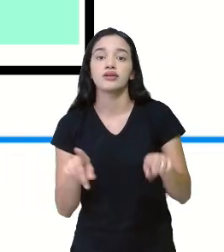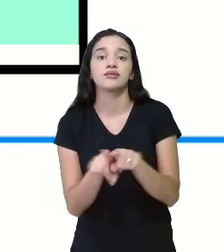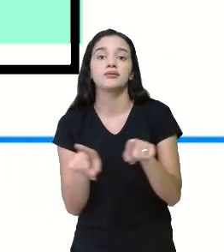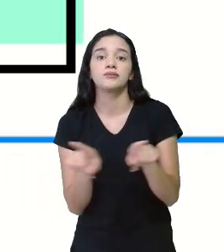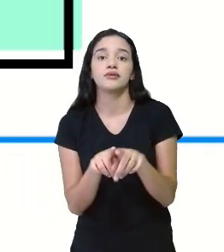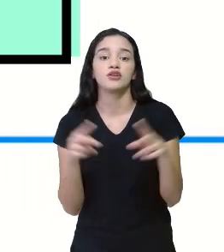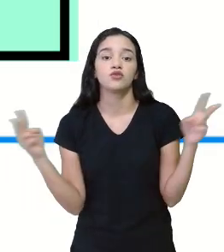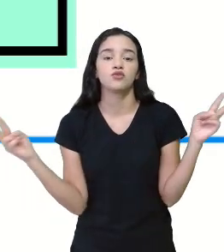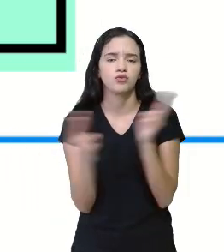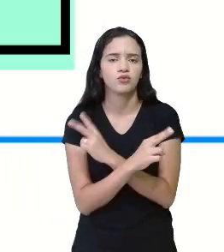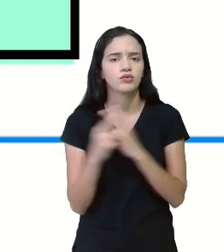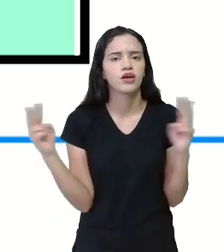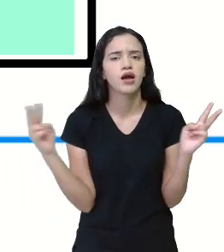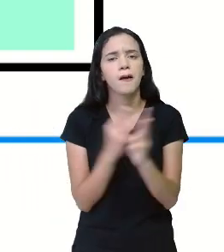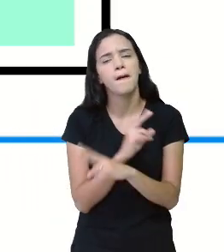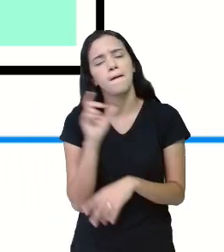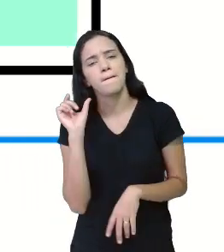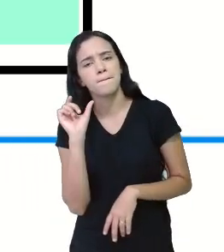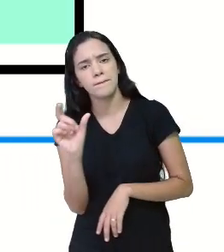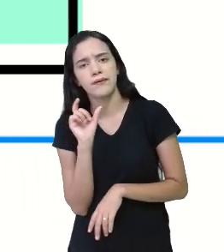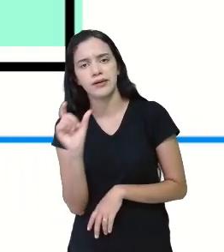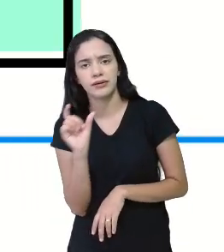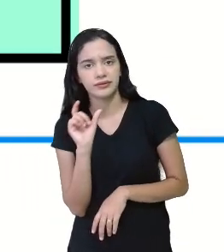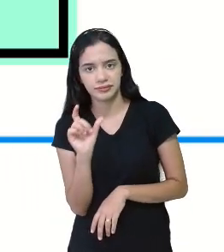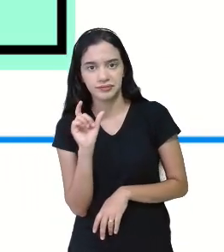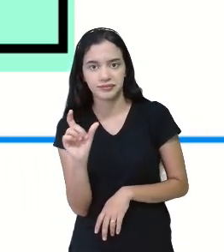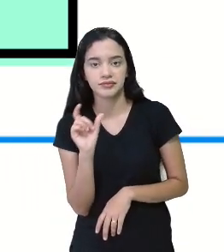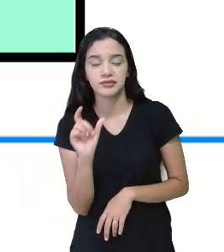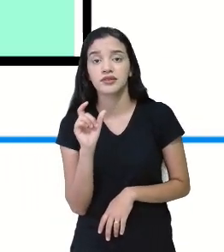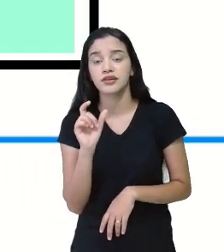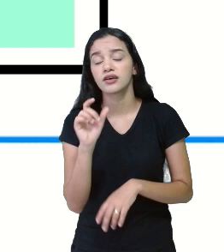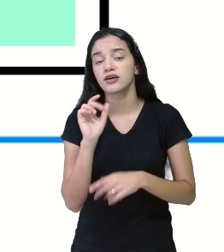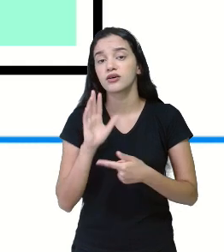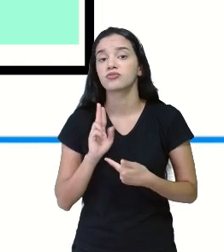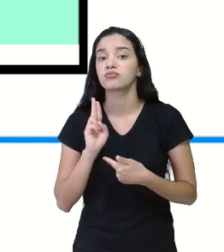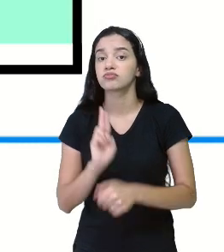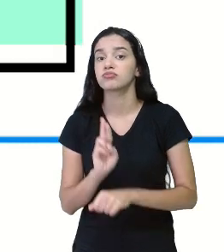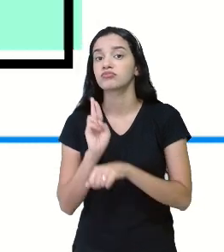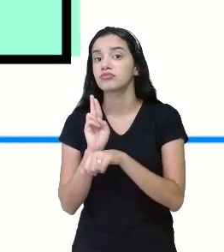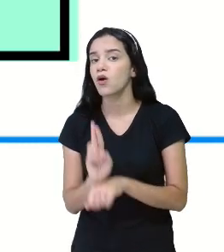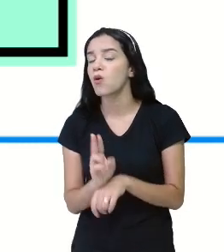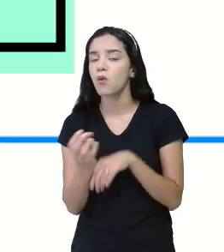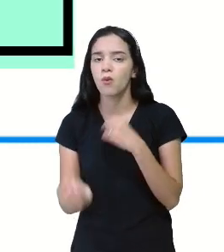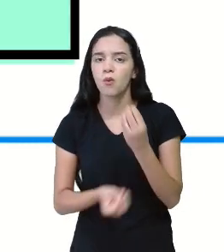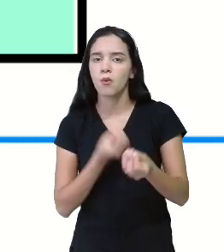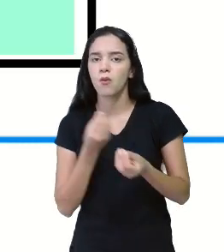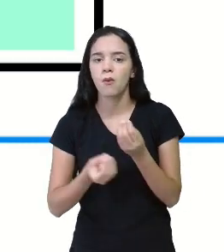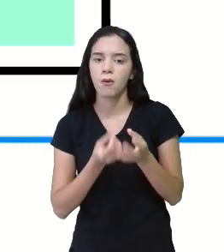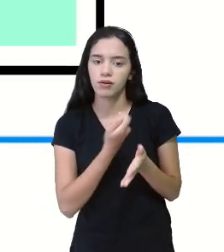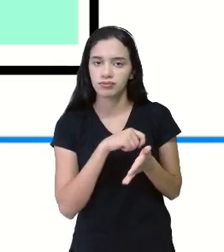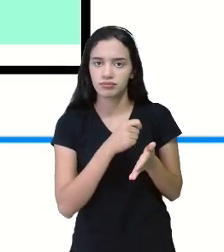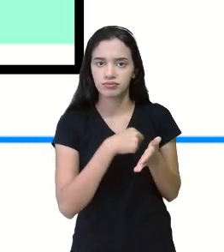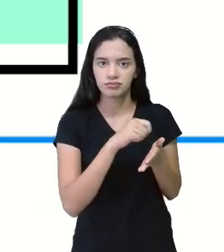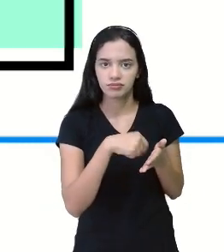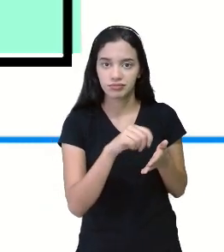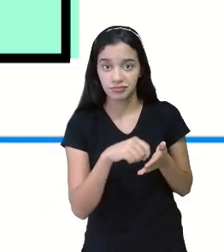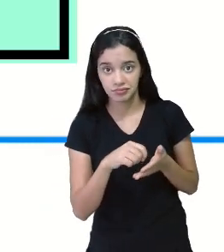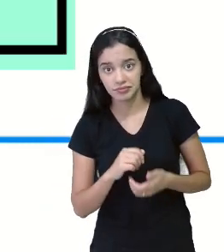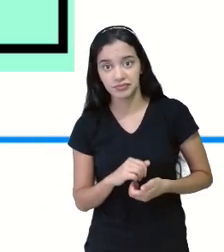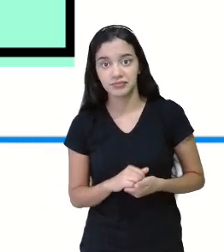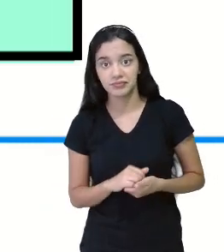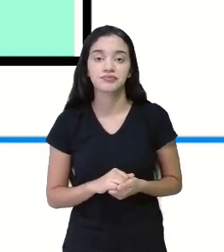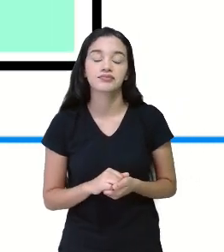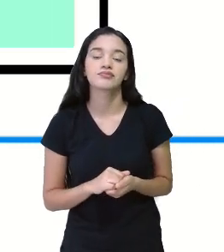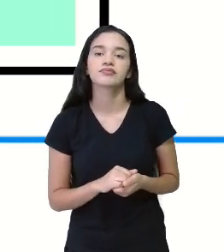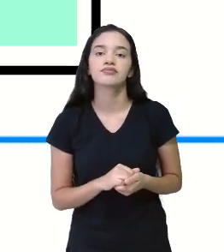vento, que palavra eu poderia representar? Como é que eu escreveria este barulho?